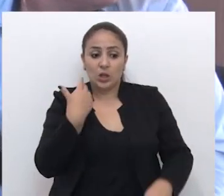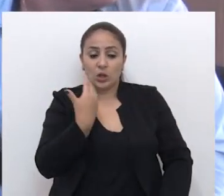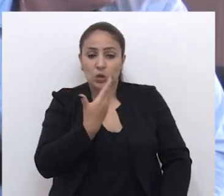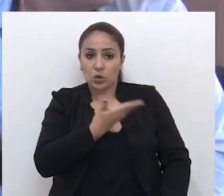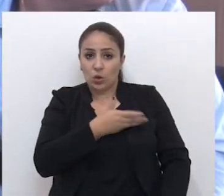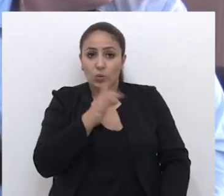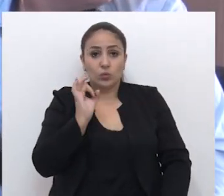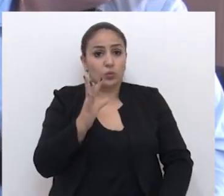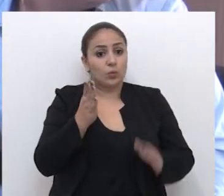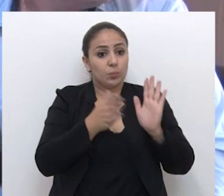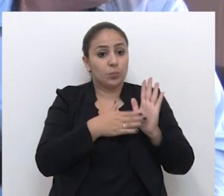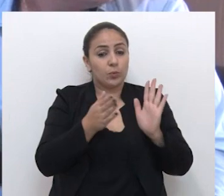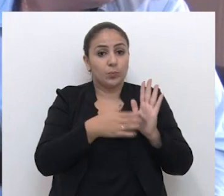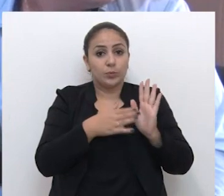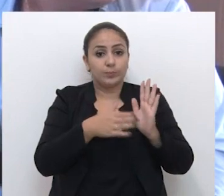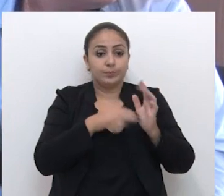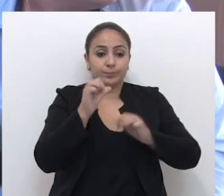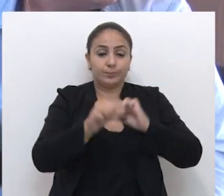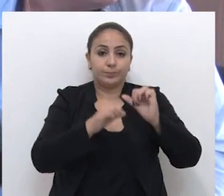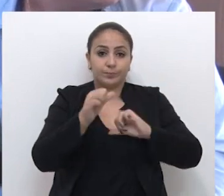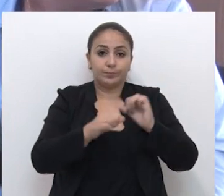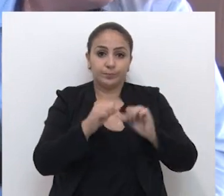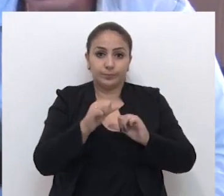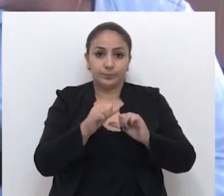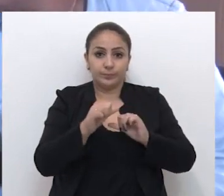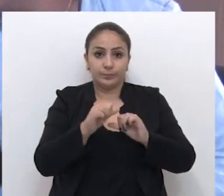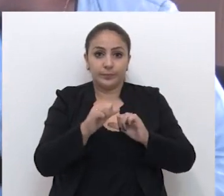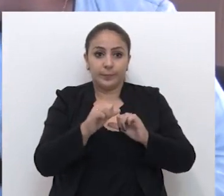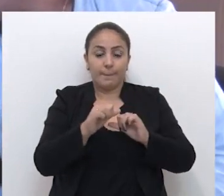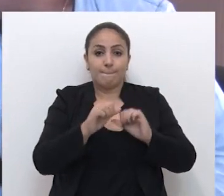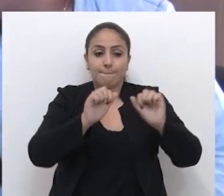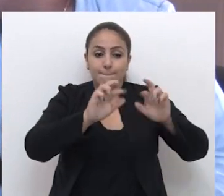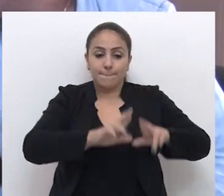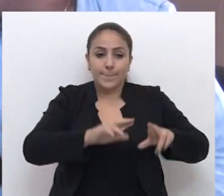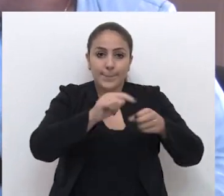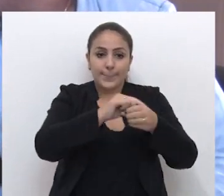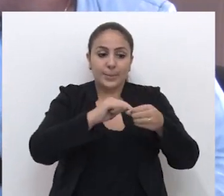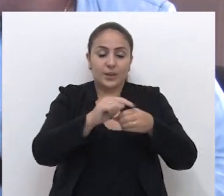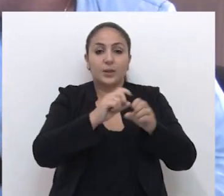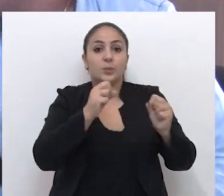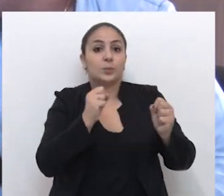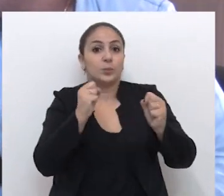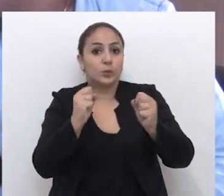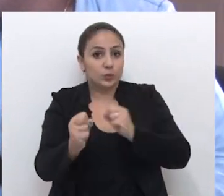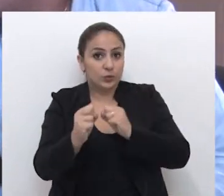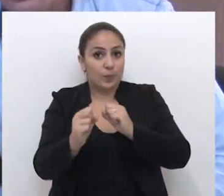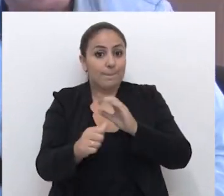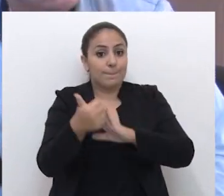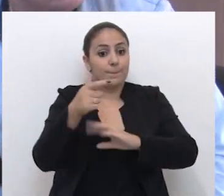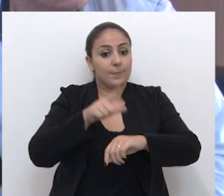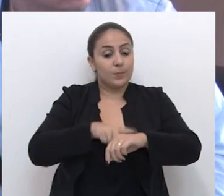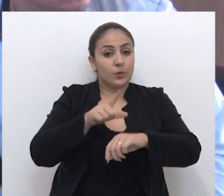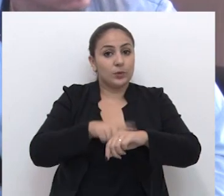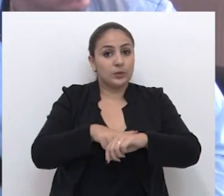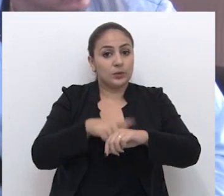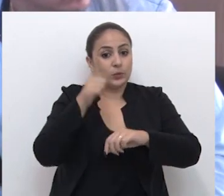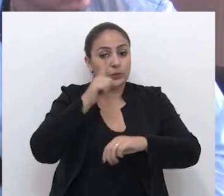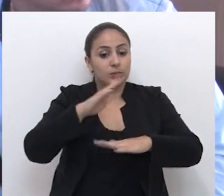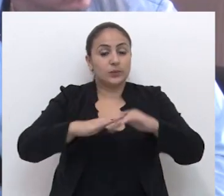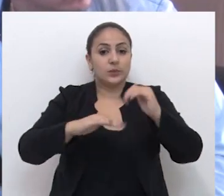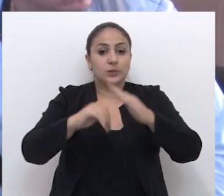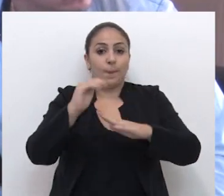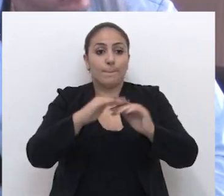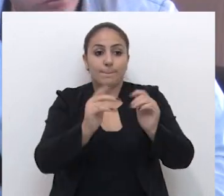Nós estamos apenas propondo a alteração do perímetro urbano, onde possibilitará, no primeiro momento, ser